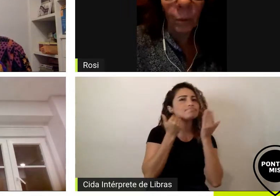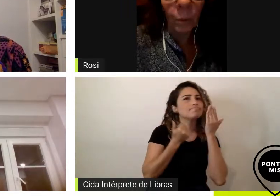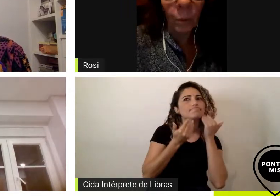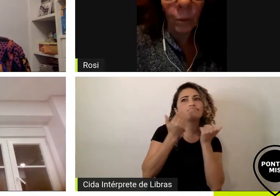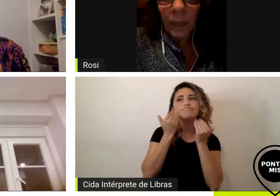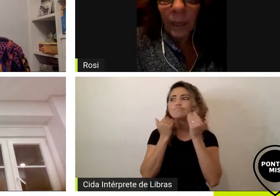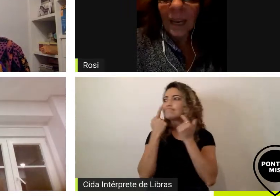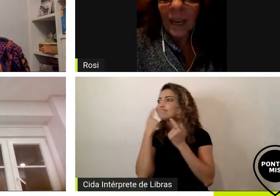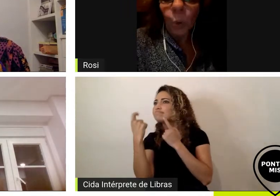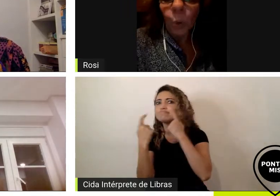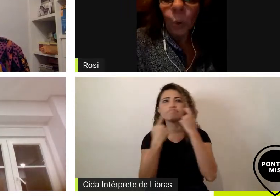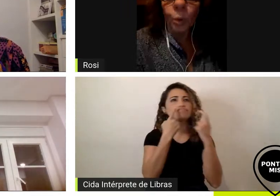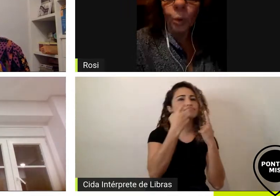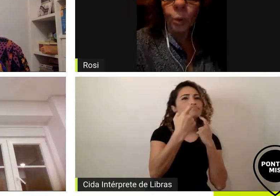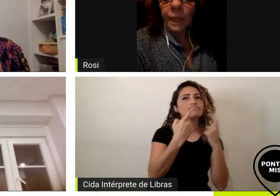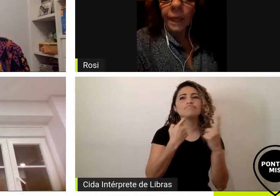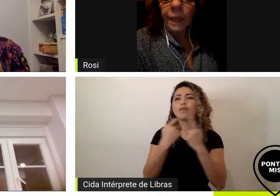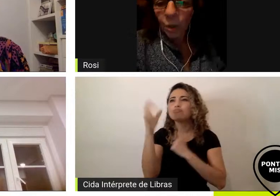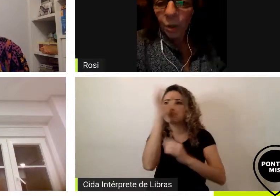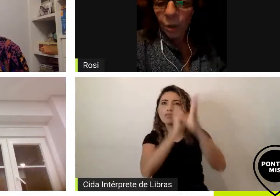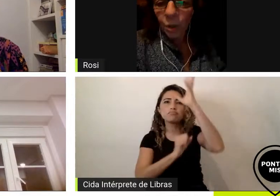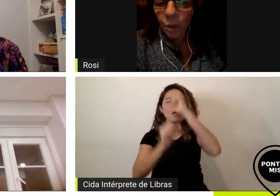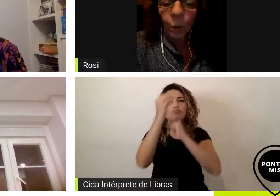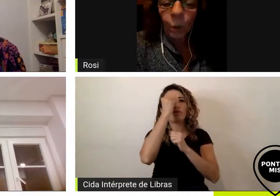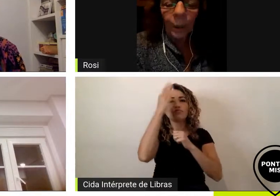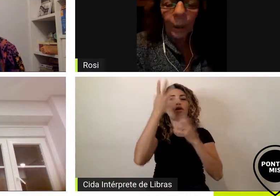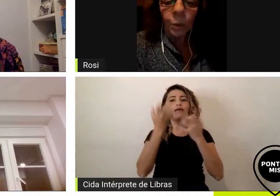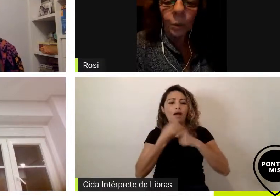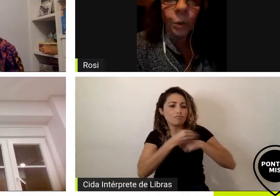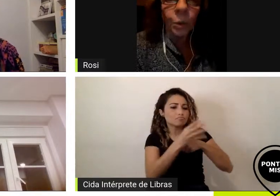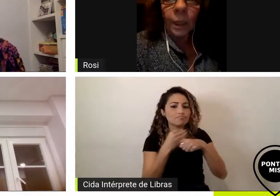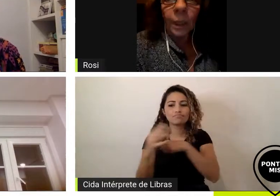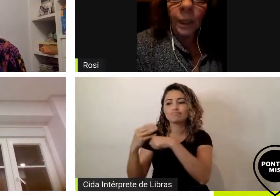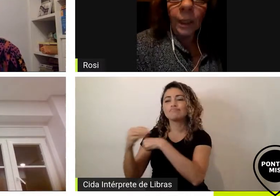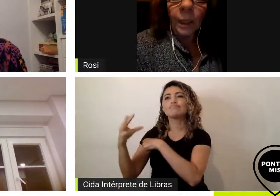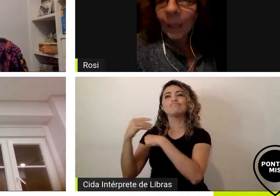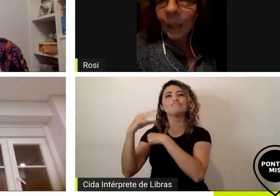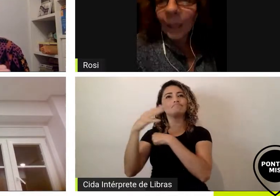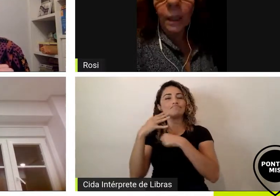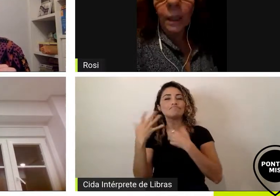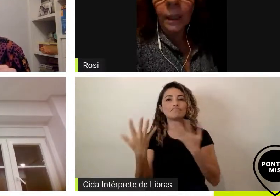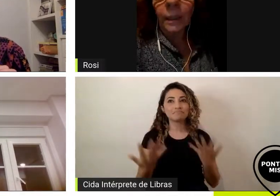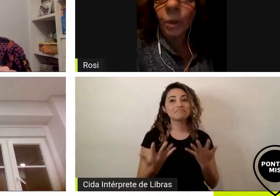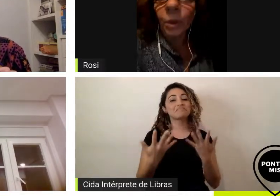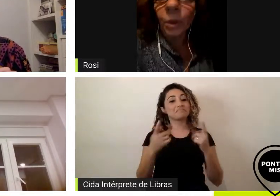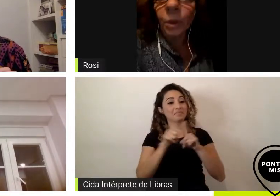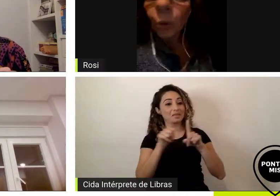essa sabedoria para todo mundo e encantadora e portadora de histórias